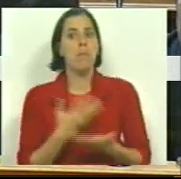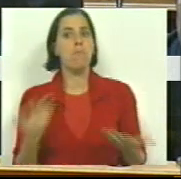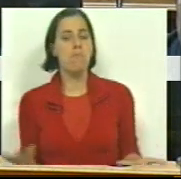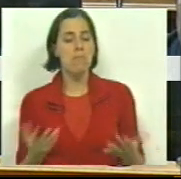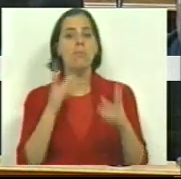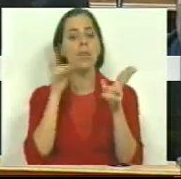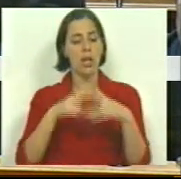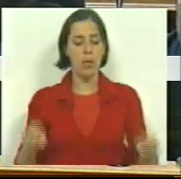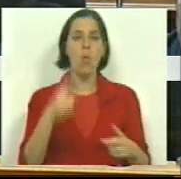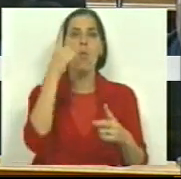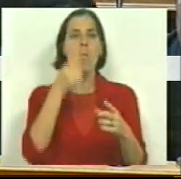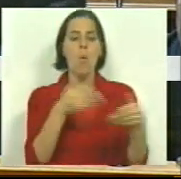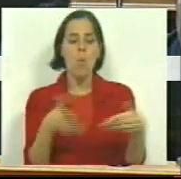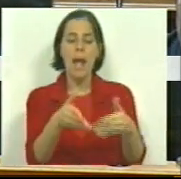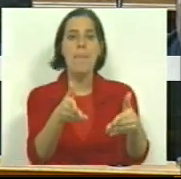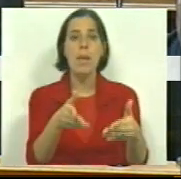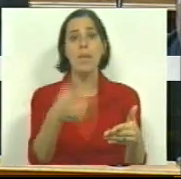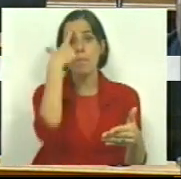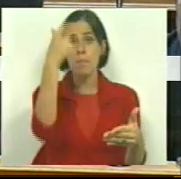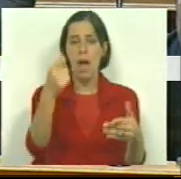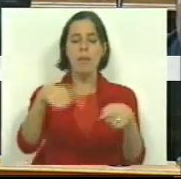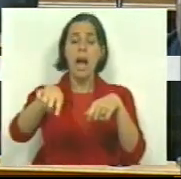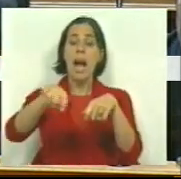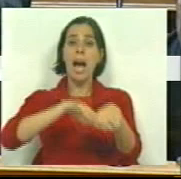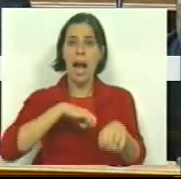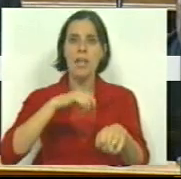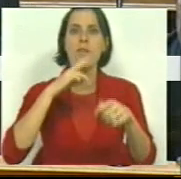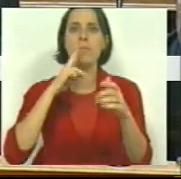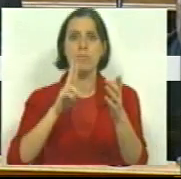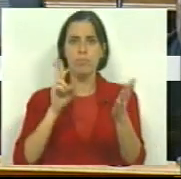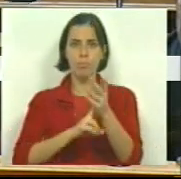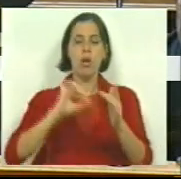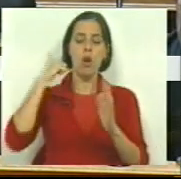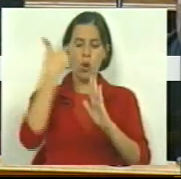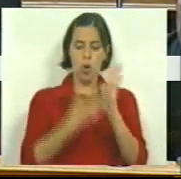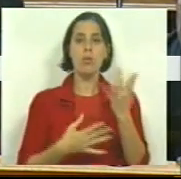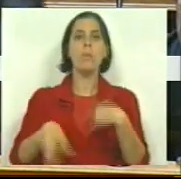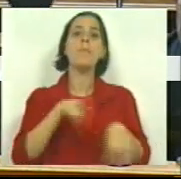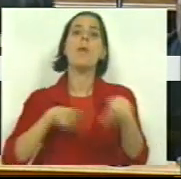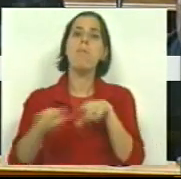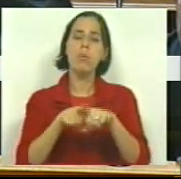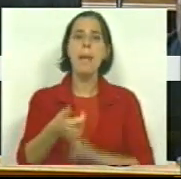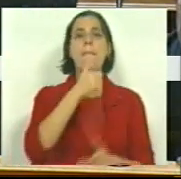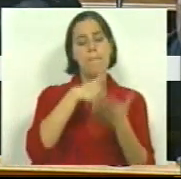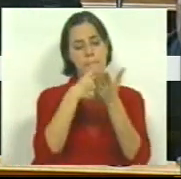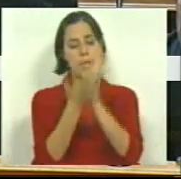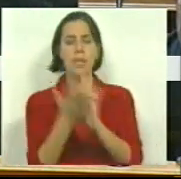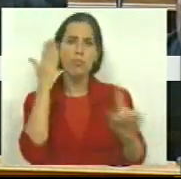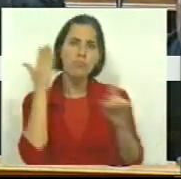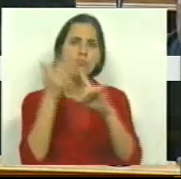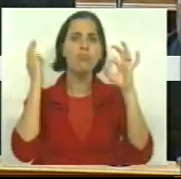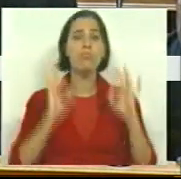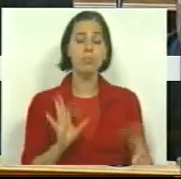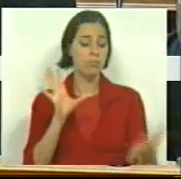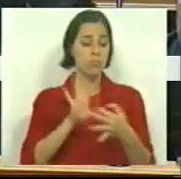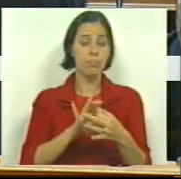encontre-se um atalho, ou seja, rasgar, de facto, a Constituição com políticas e medidas concretas